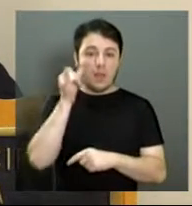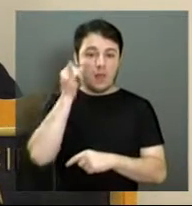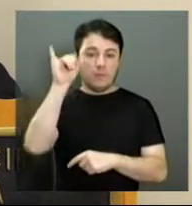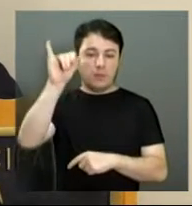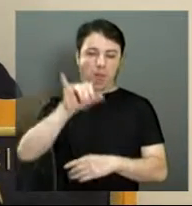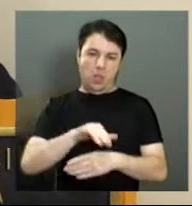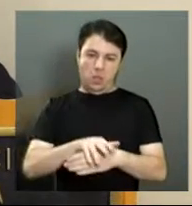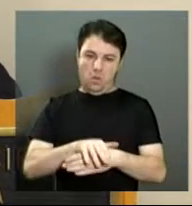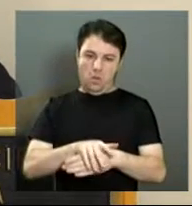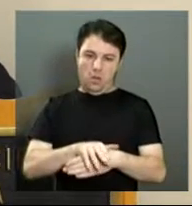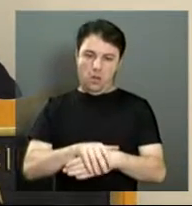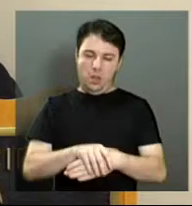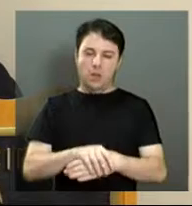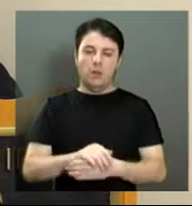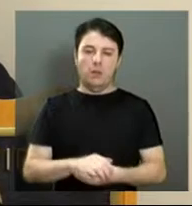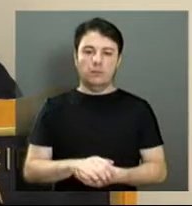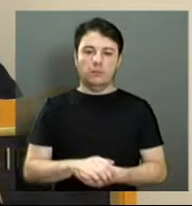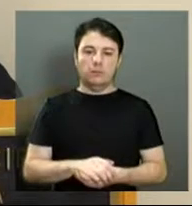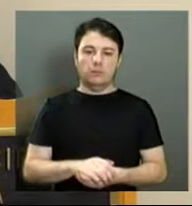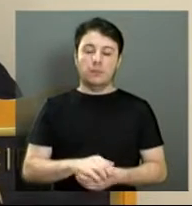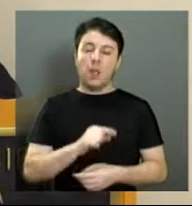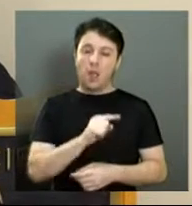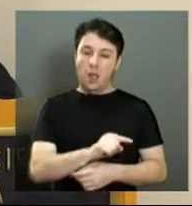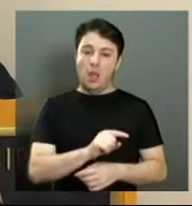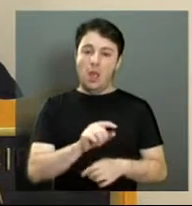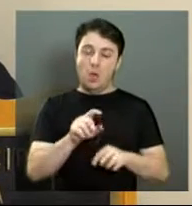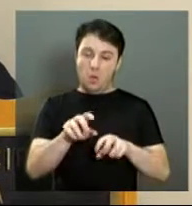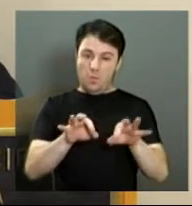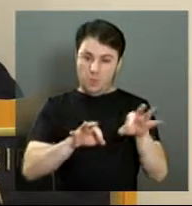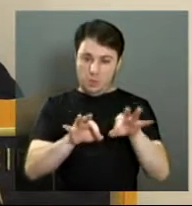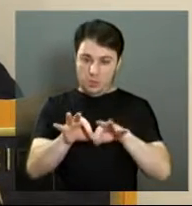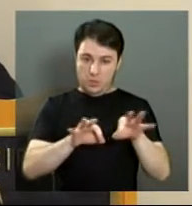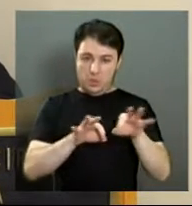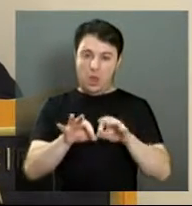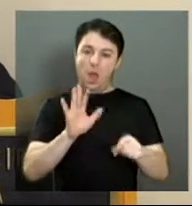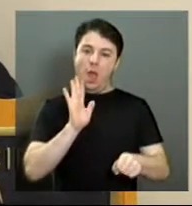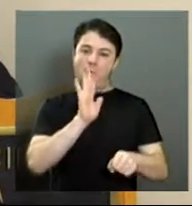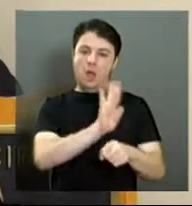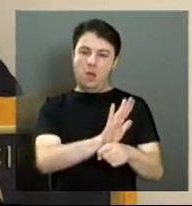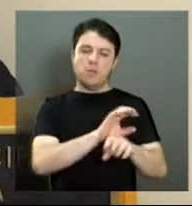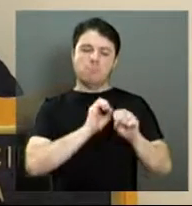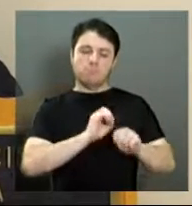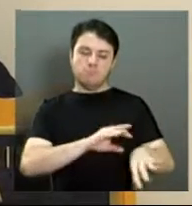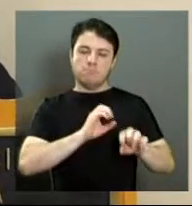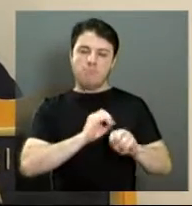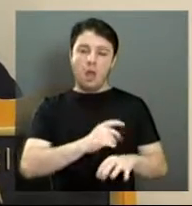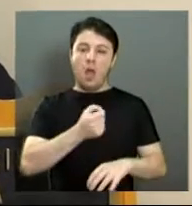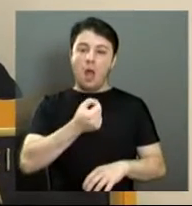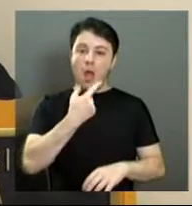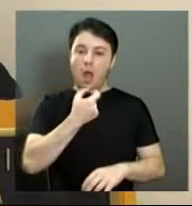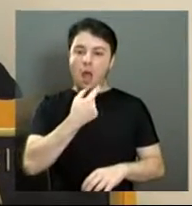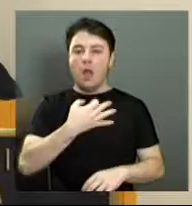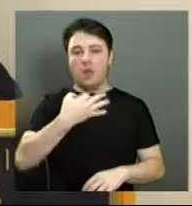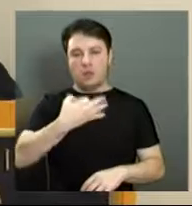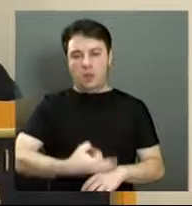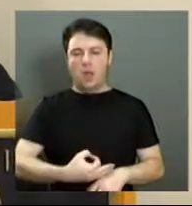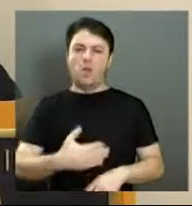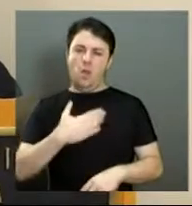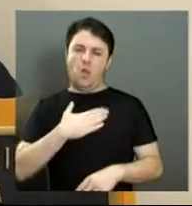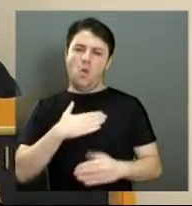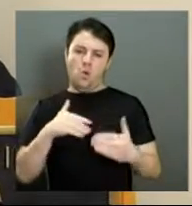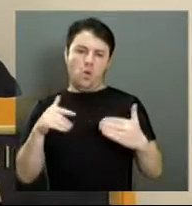Saúde em Casa incentiva o uso correto de medicamentos, o que vai ao encontro da proposta do nosso mandato,